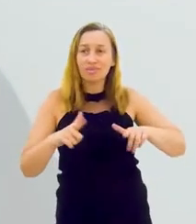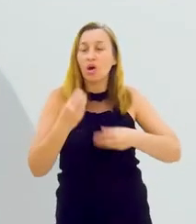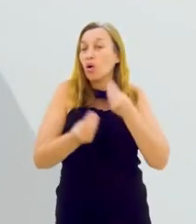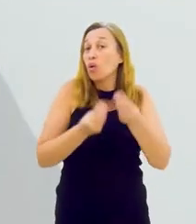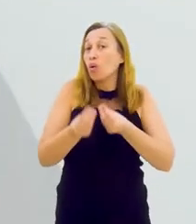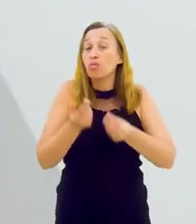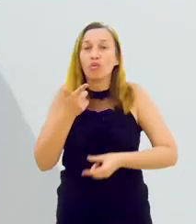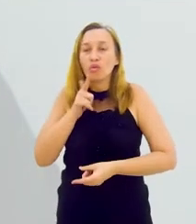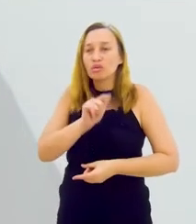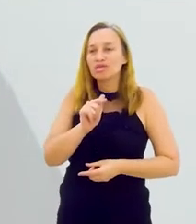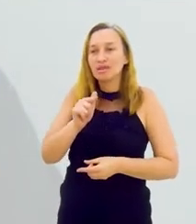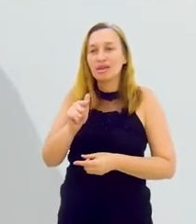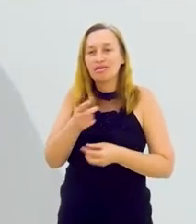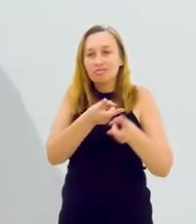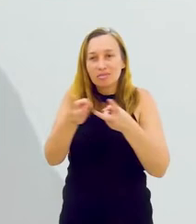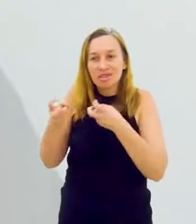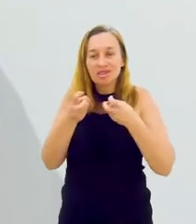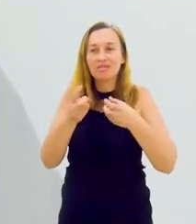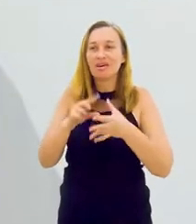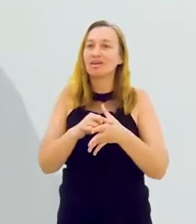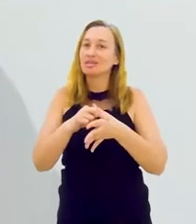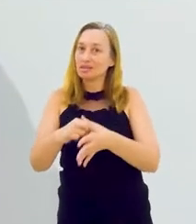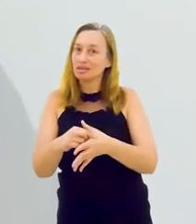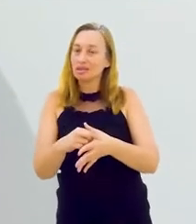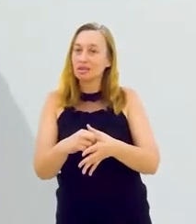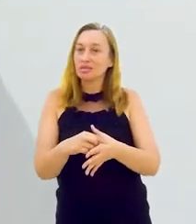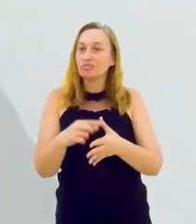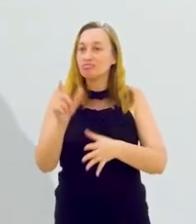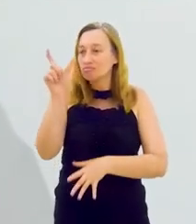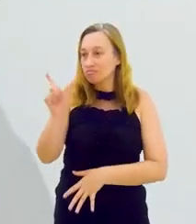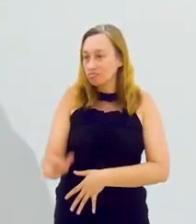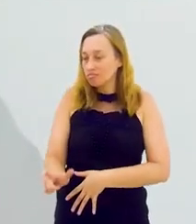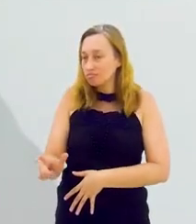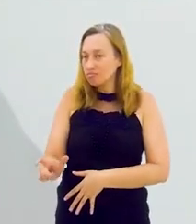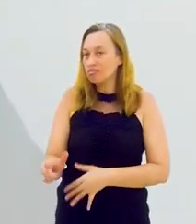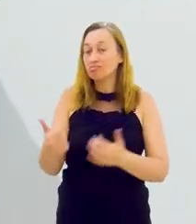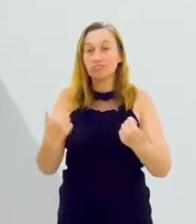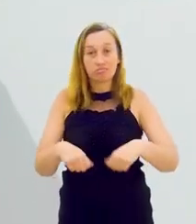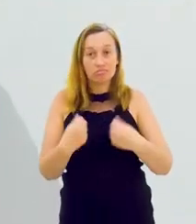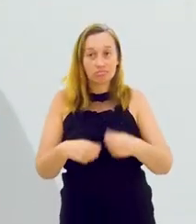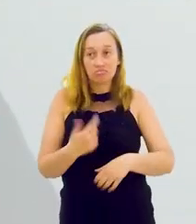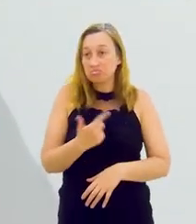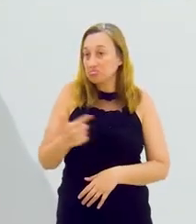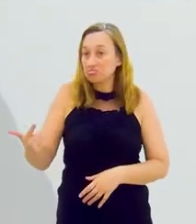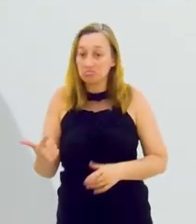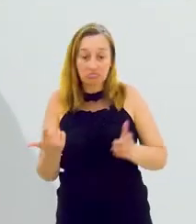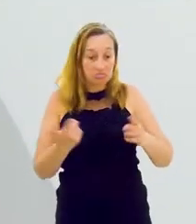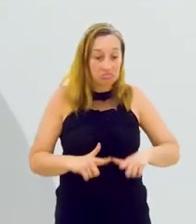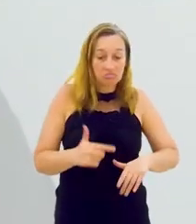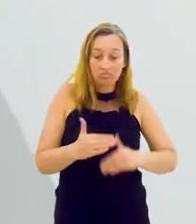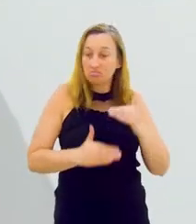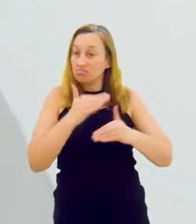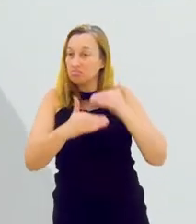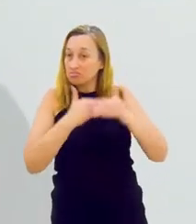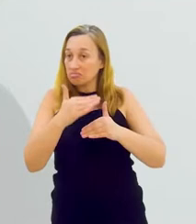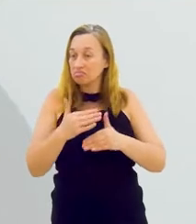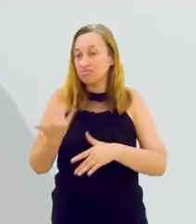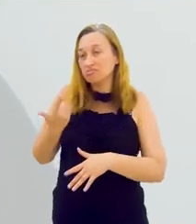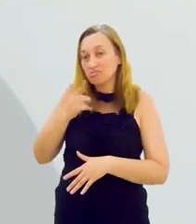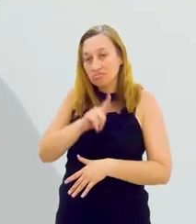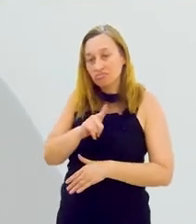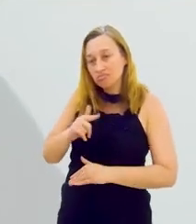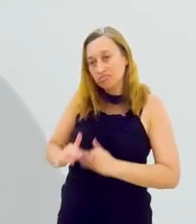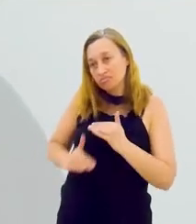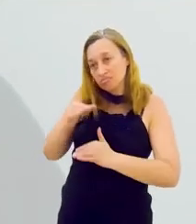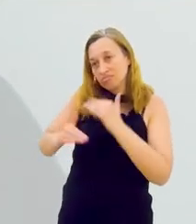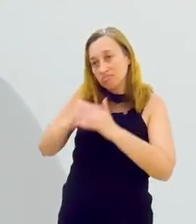locais. Como é que a gente consegue identificar essas lideranças? Qual o perfil que a gente precisa, se não estiver em campo, desenvolver para